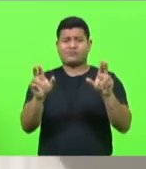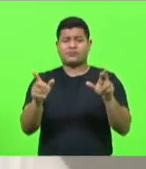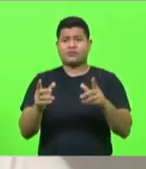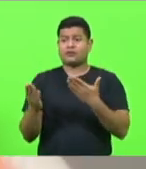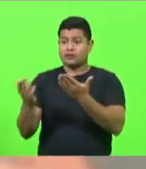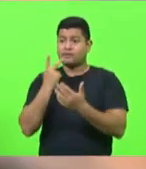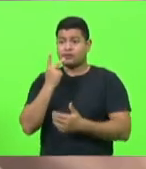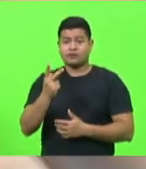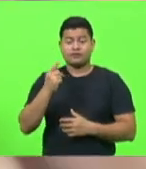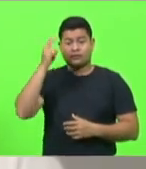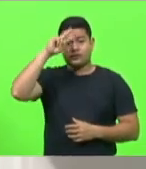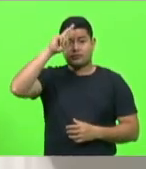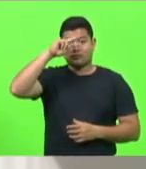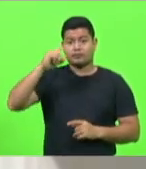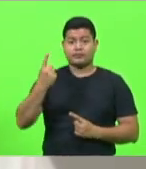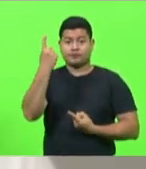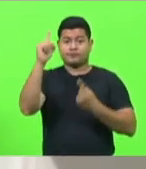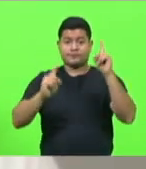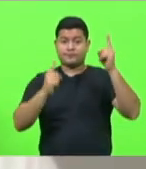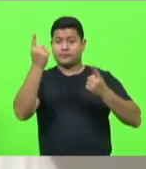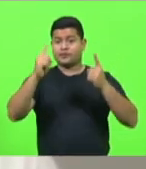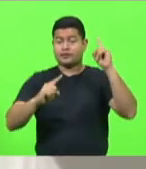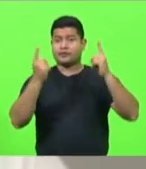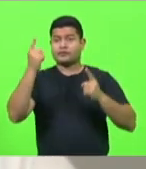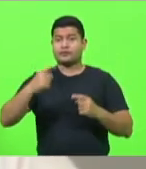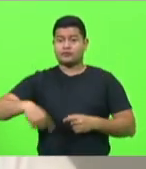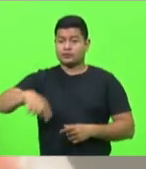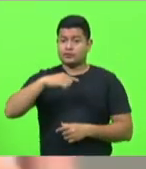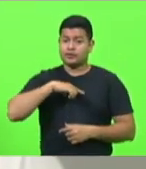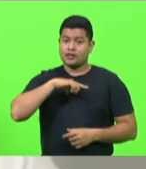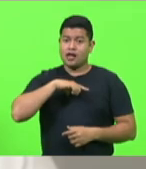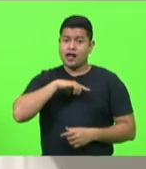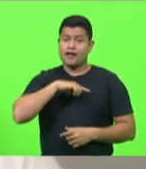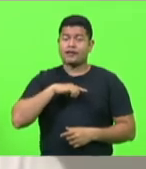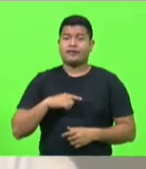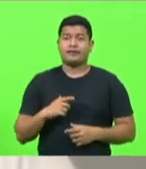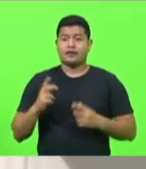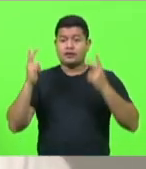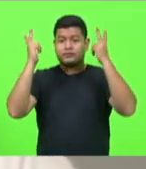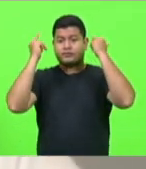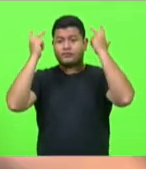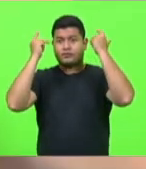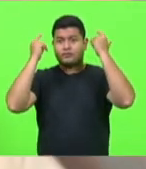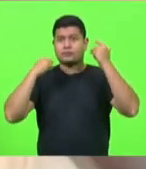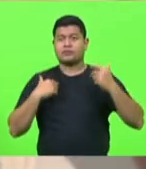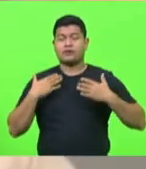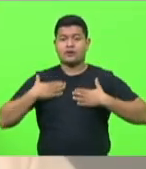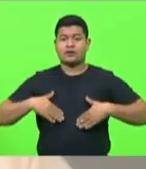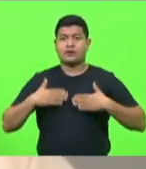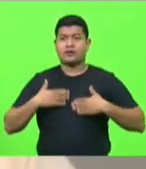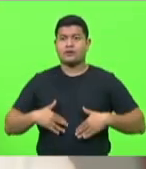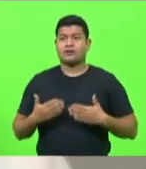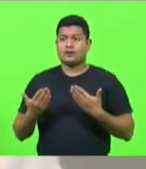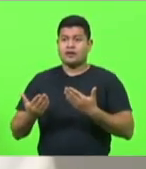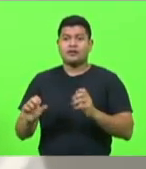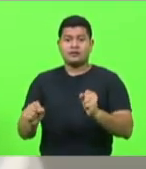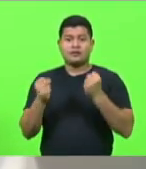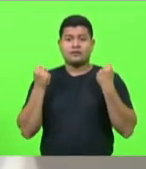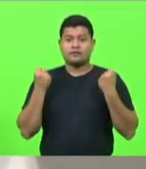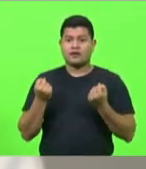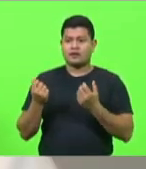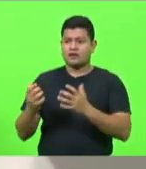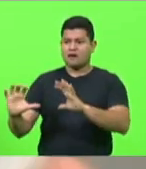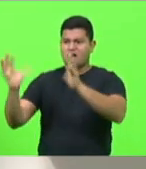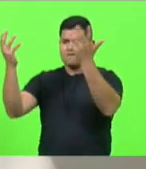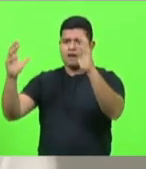Que tempos estranhos esse, onde nós temos, onde parece normal, tranquilo, defender o profano. E nós aqui,